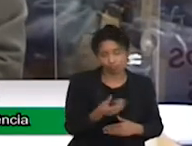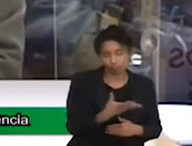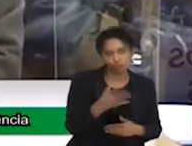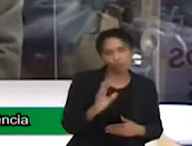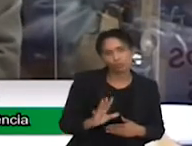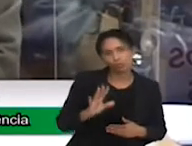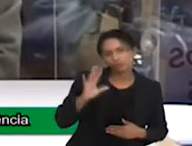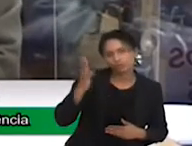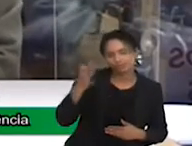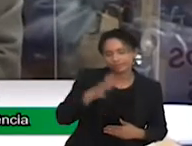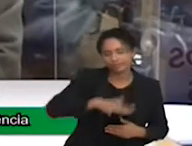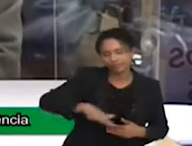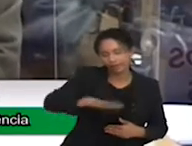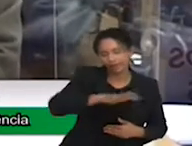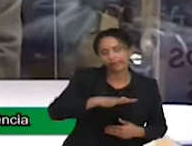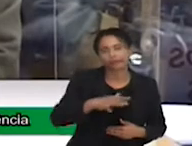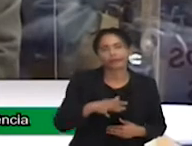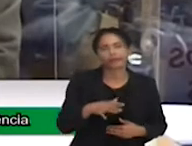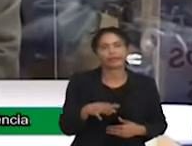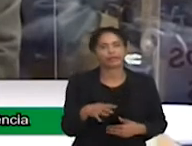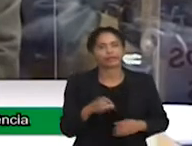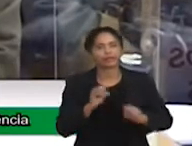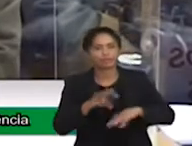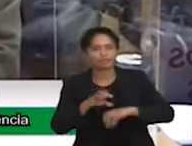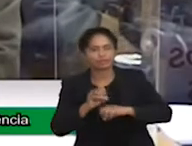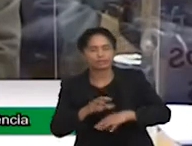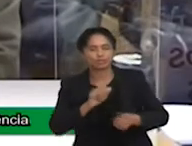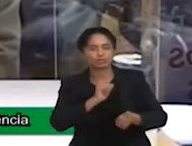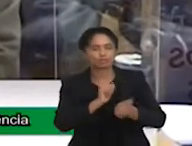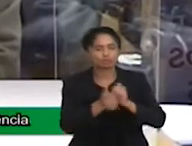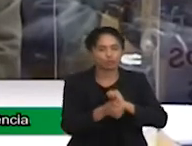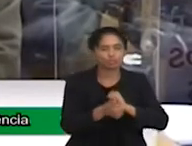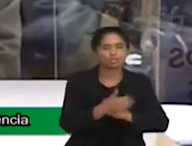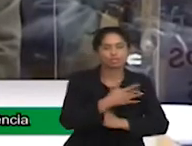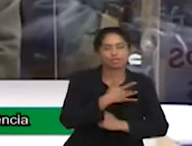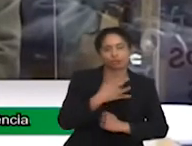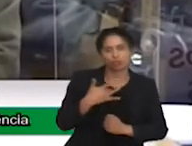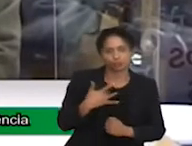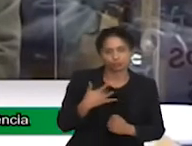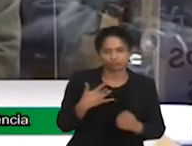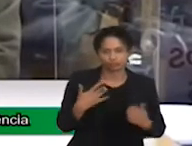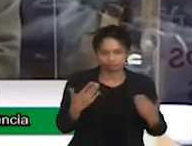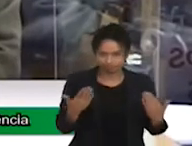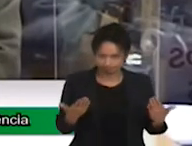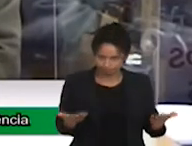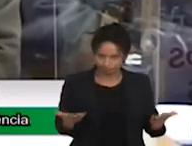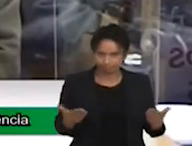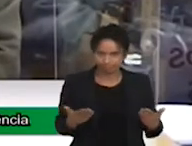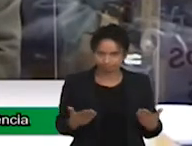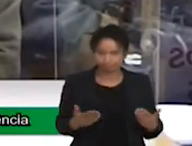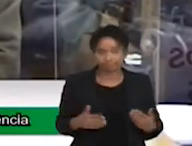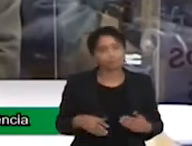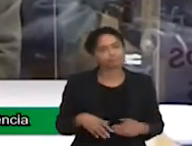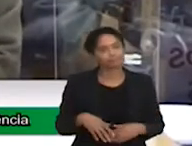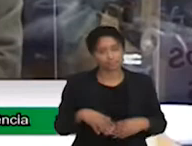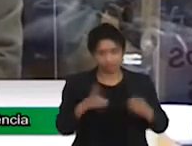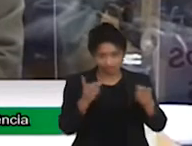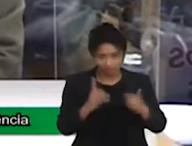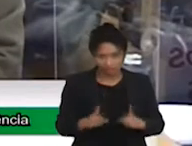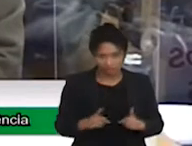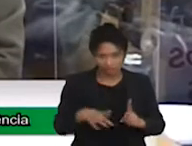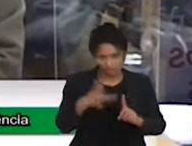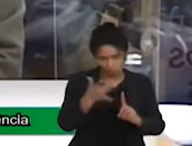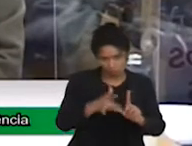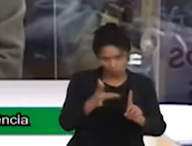esporte, na saúde. A pessoa com deficiência não é herói, muito menos coitadinha. Então, ela precisa